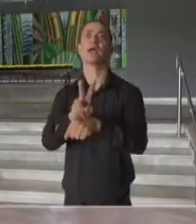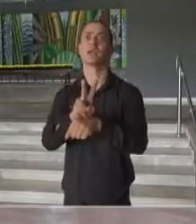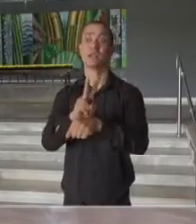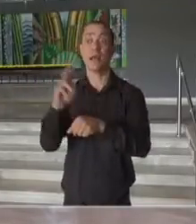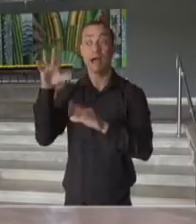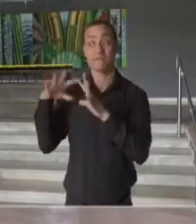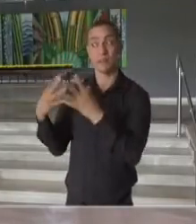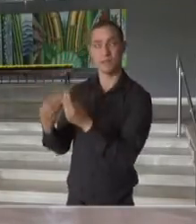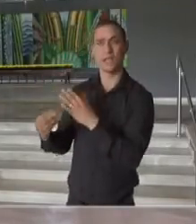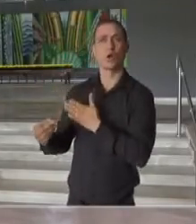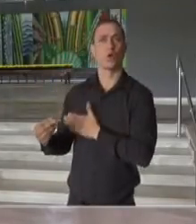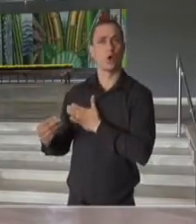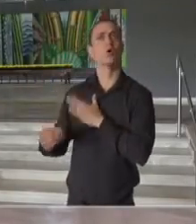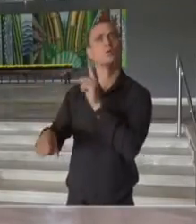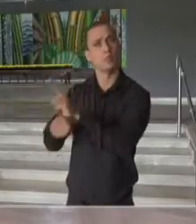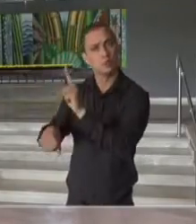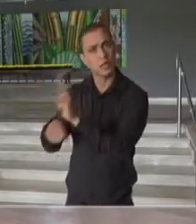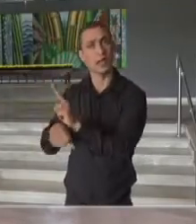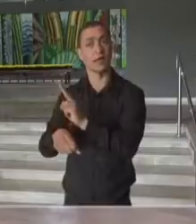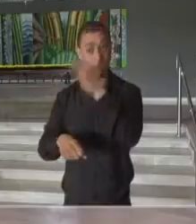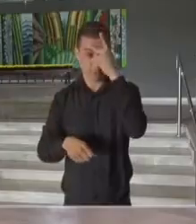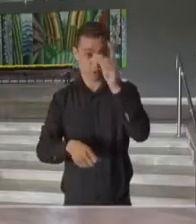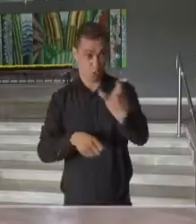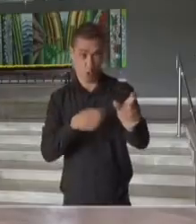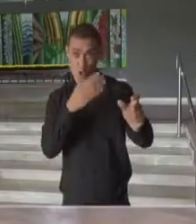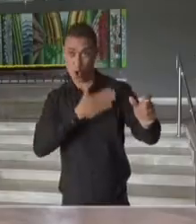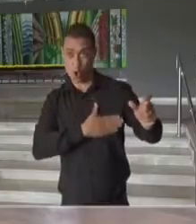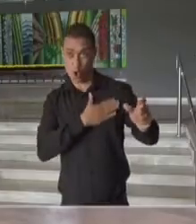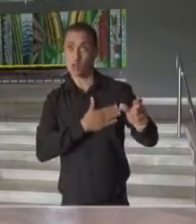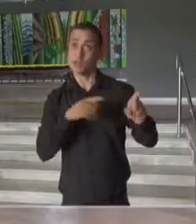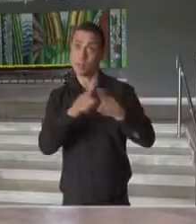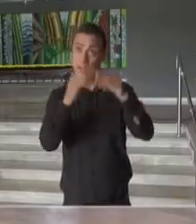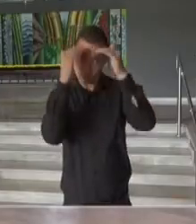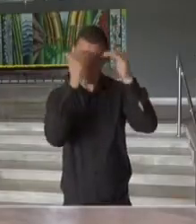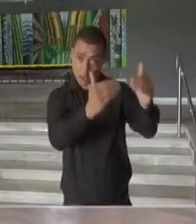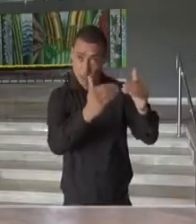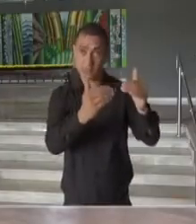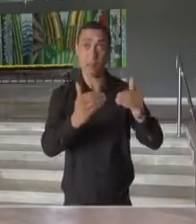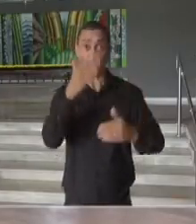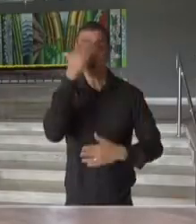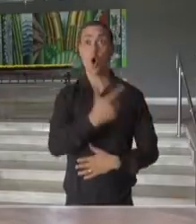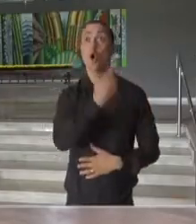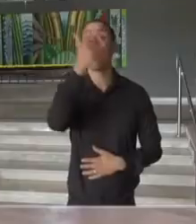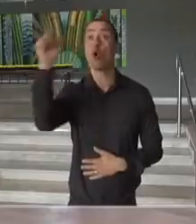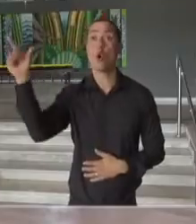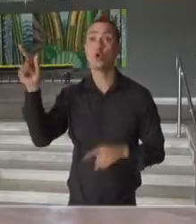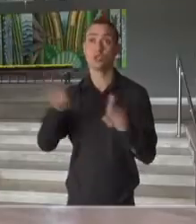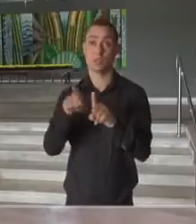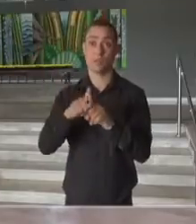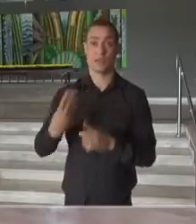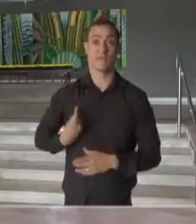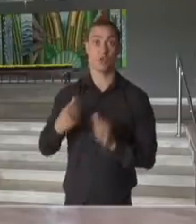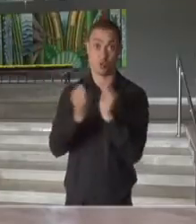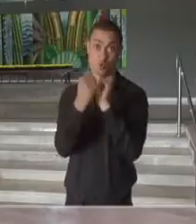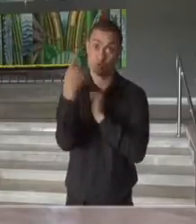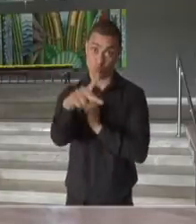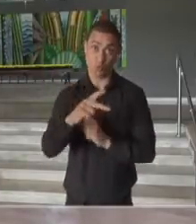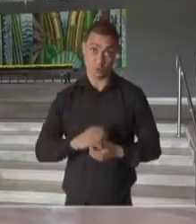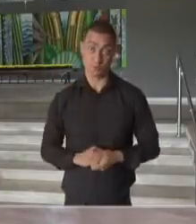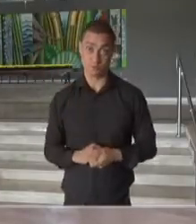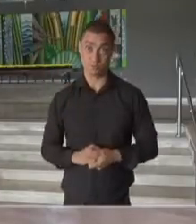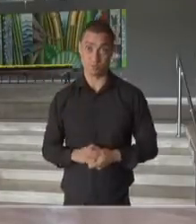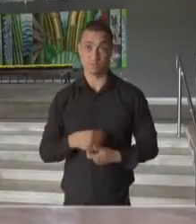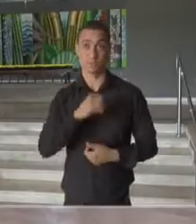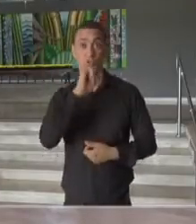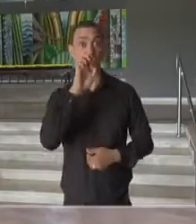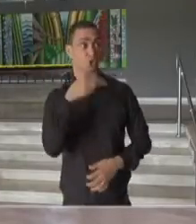que você ama, a vida das pessoas que você gosta e em respeito também às outras pessoas que convivem com você. Jean